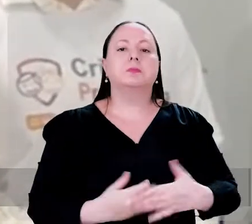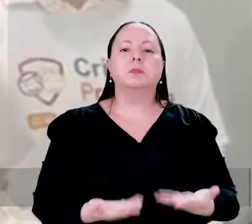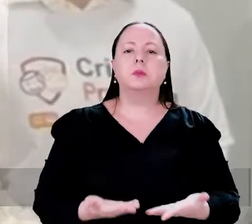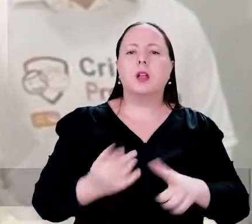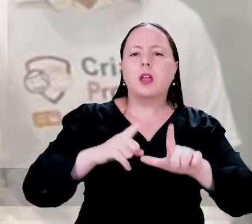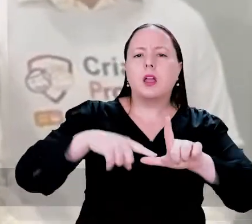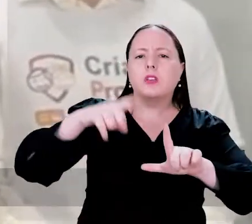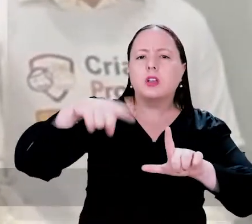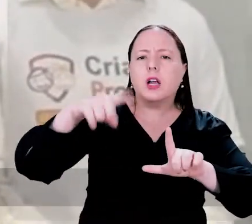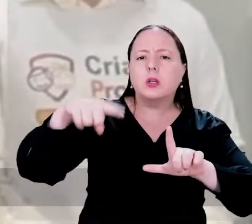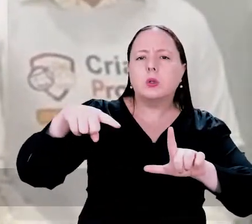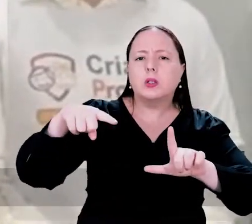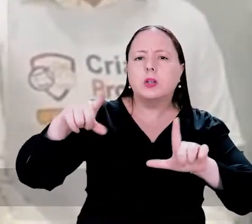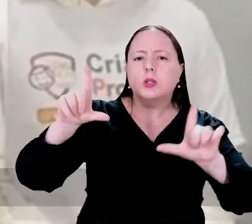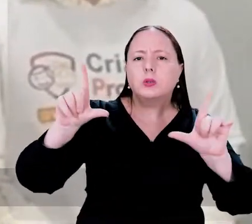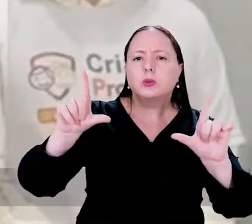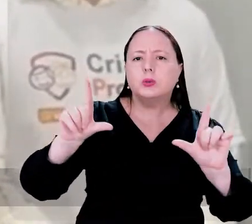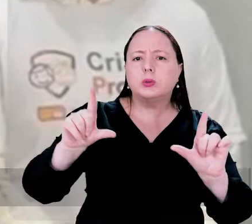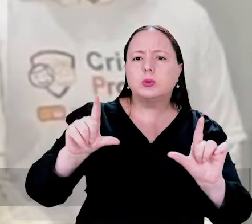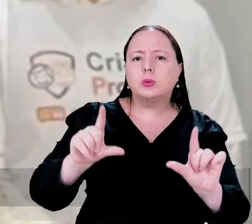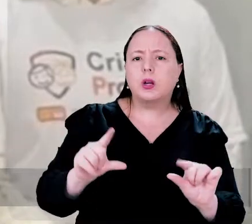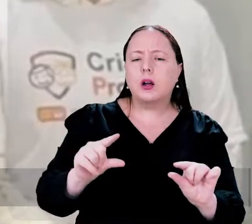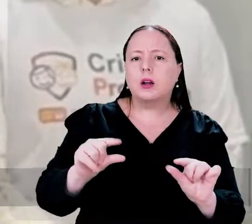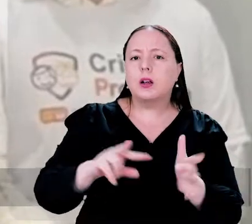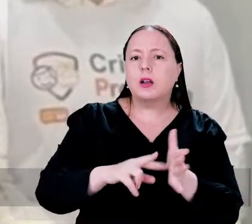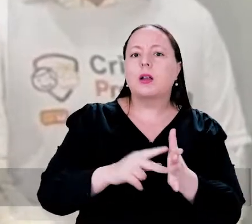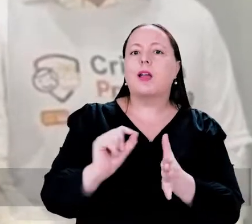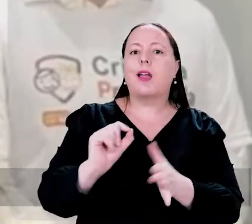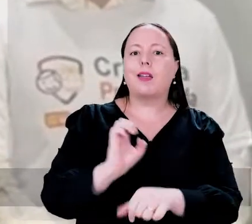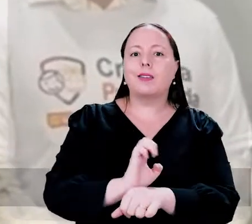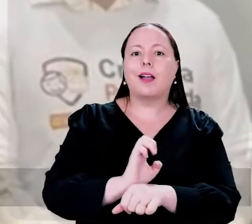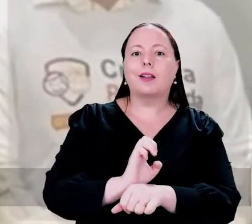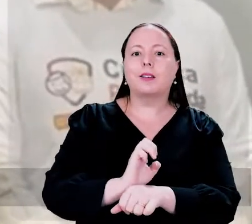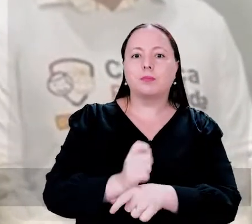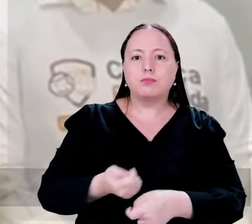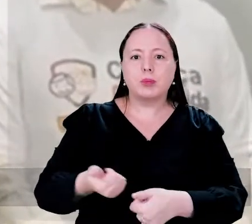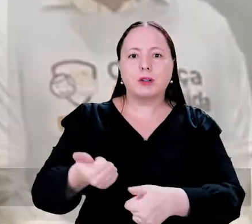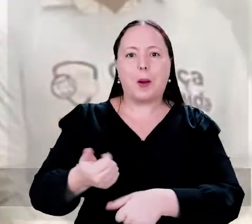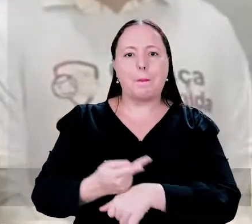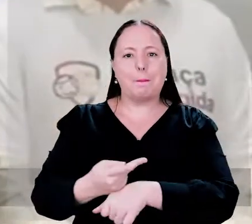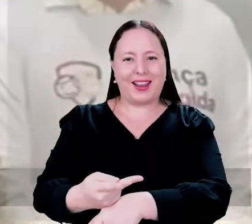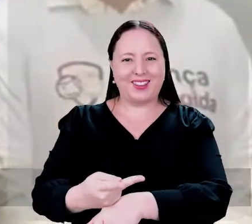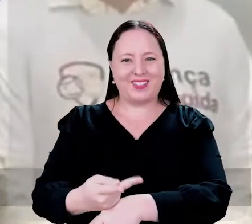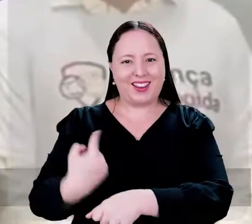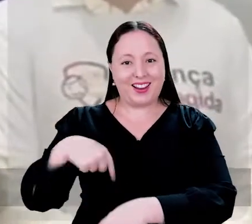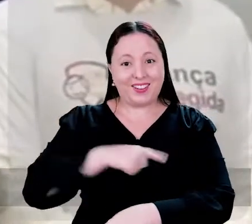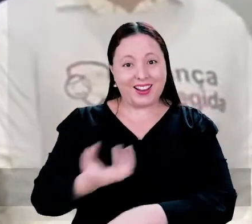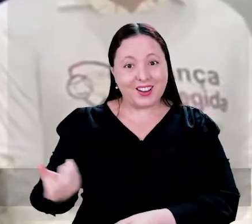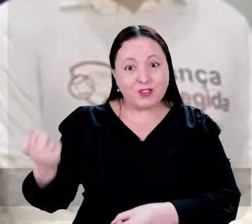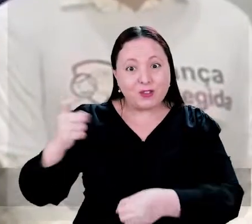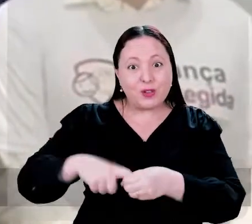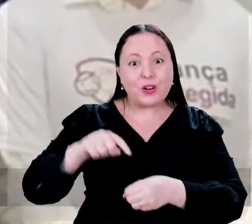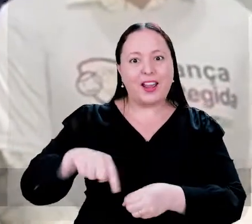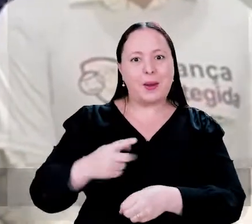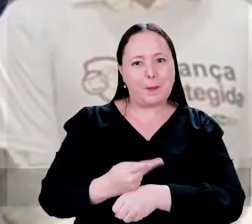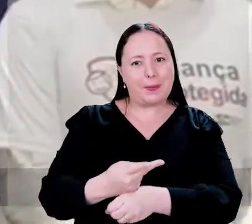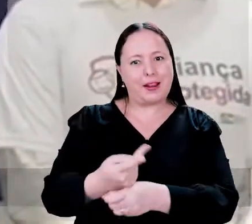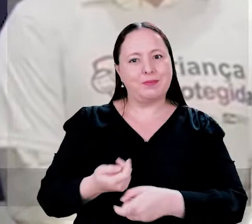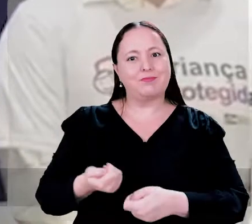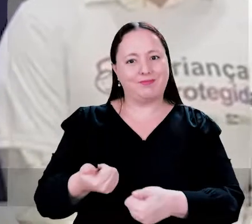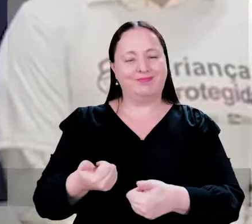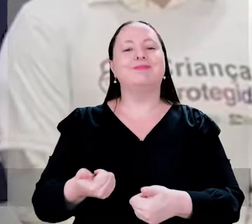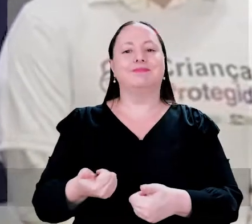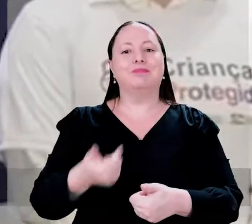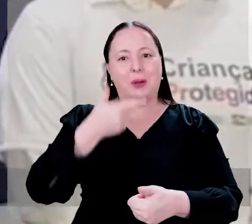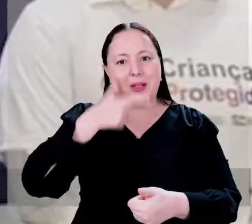os indicadores começarem a cair no Estado, os Estados vão sendo premiados. Esperamos voltar aqui muito em breve para premiar o Estado da Amazônia, que